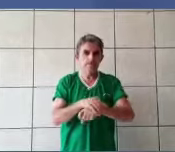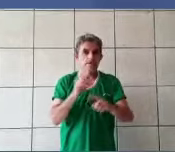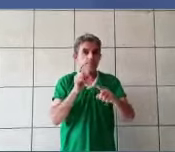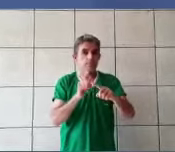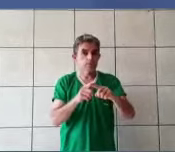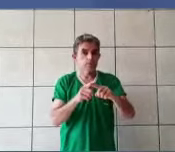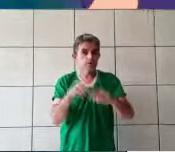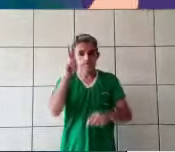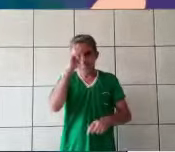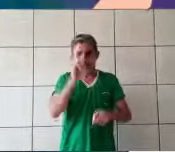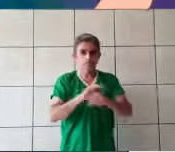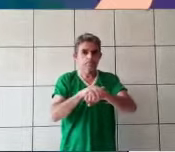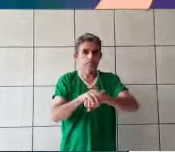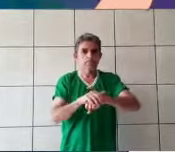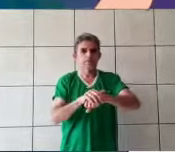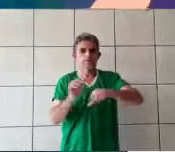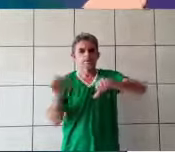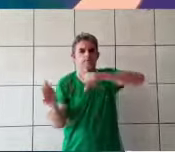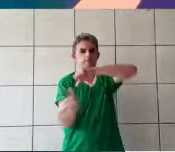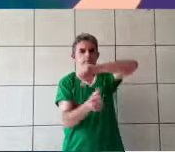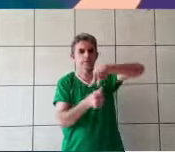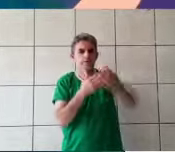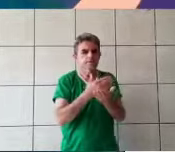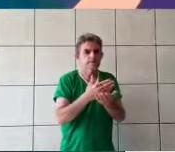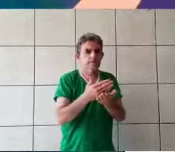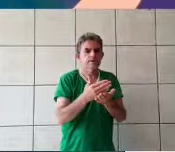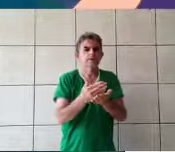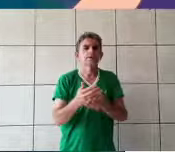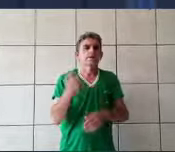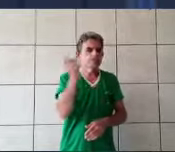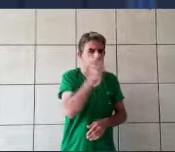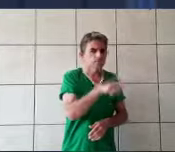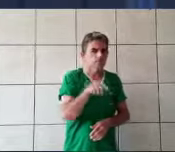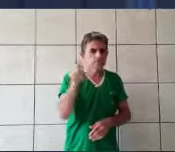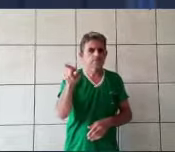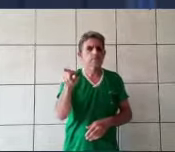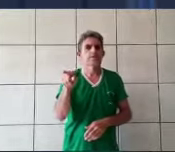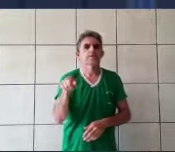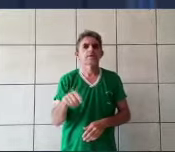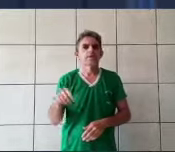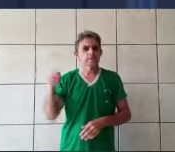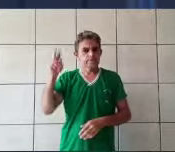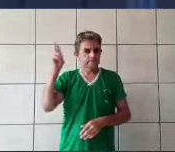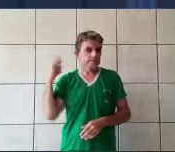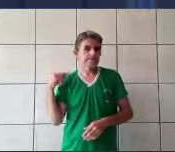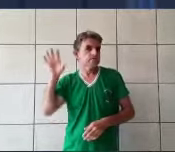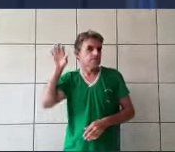volta à meia-noite. Porque nesse horário, tudo voltará a ser como era. Cinderela ouviu a fada com muito cuidado.